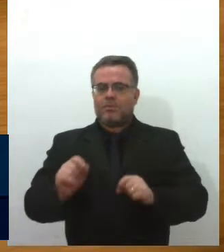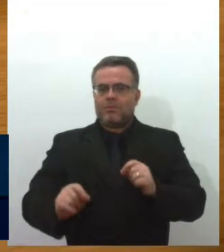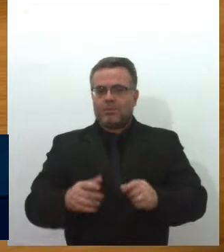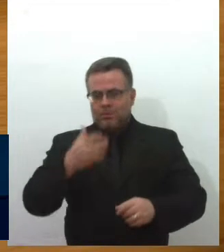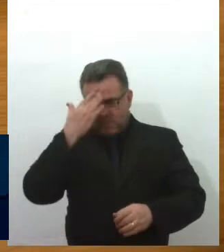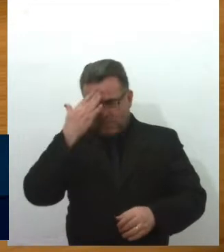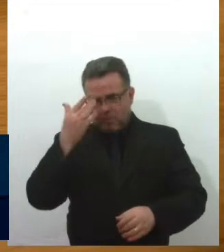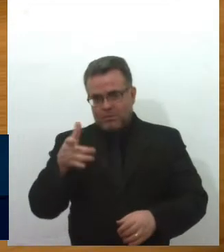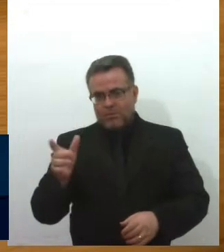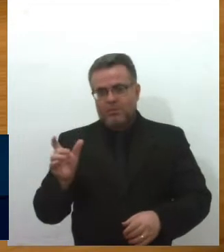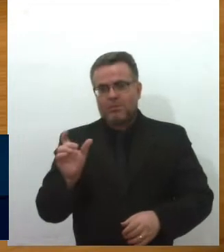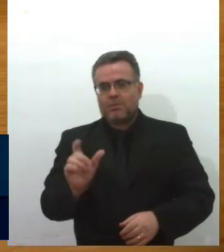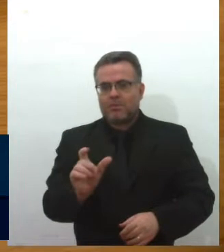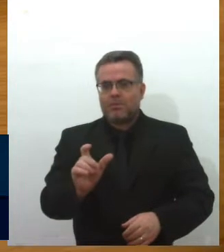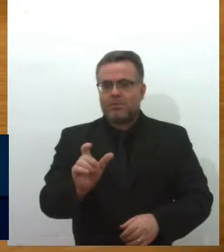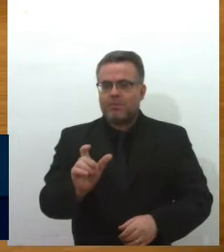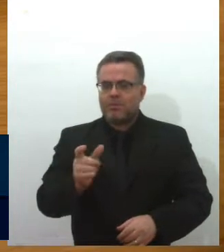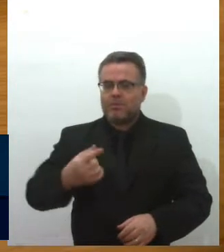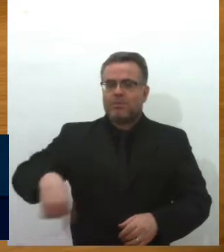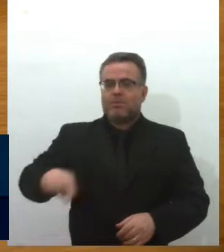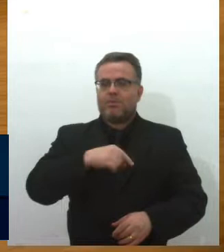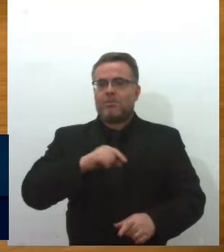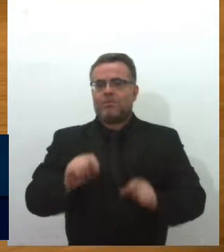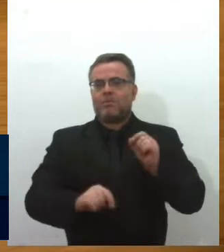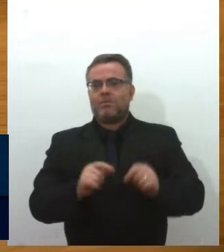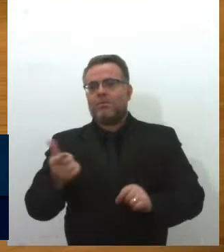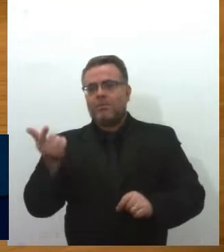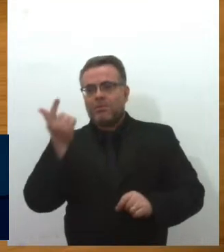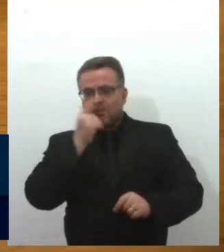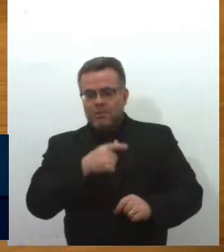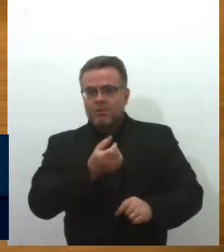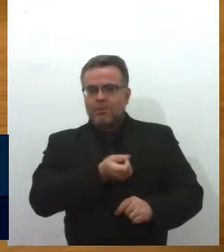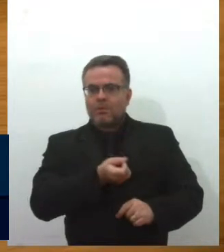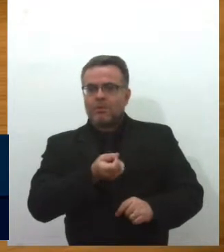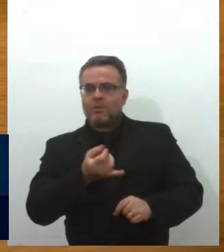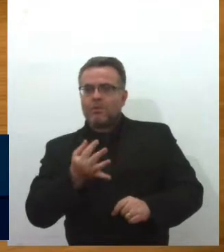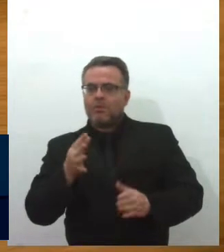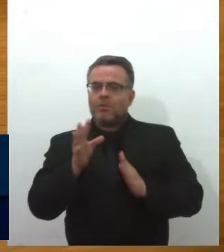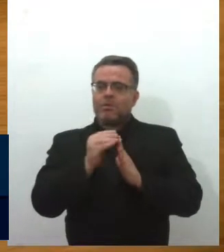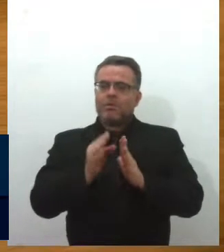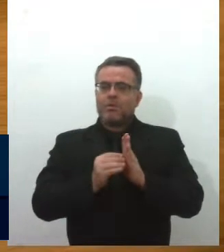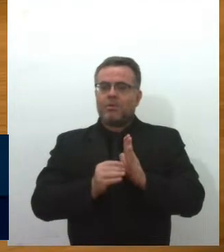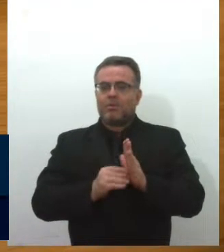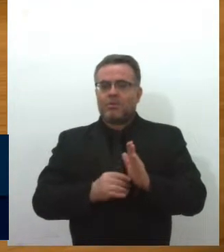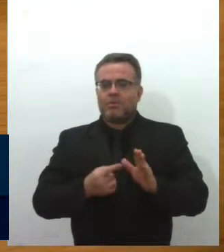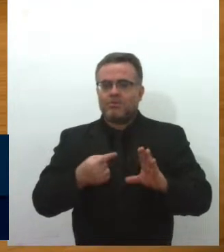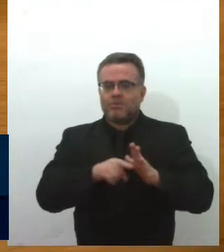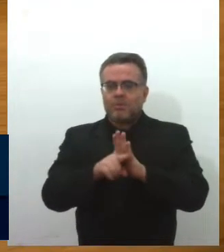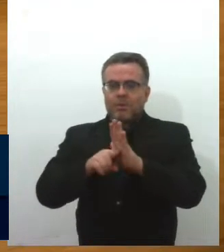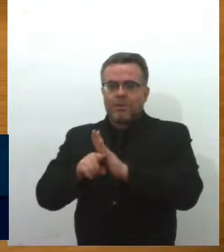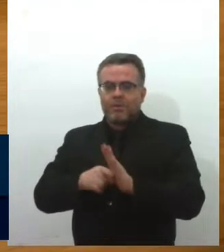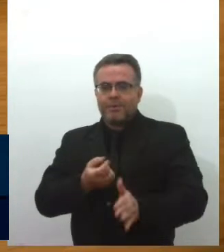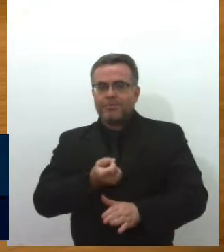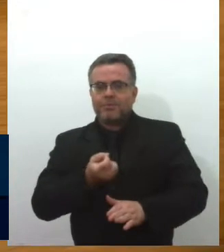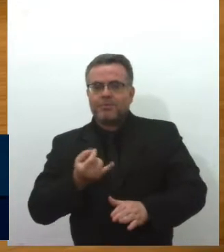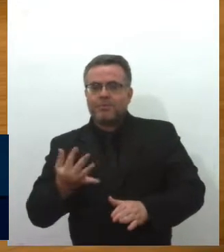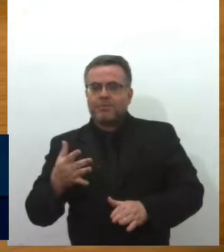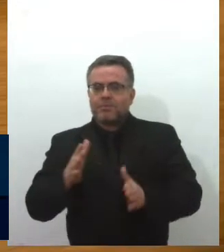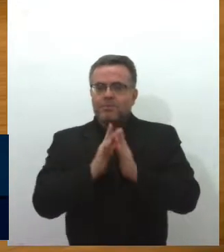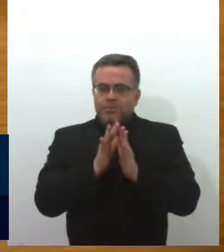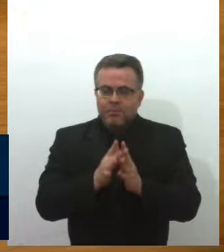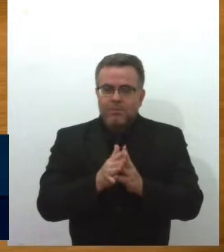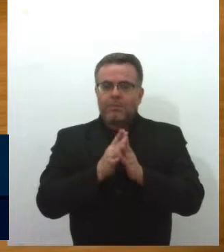carteirinha, à nossa carteirinha, nós já conseguimos ter um panorama, uma visão mais ampla dos pacientes autistas no nosso município.